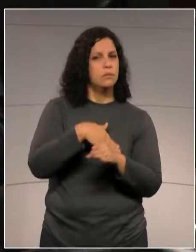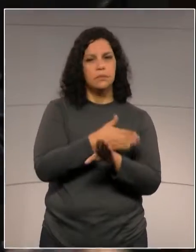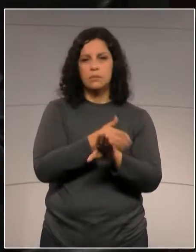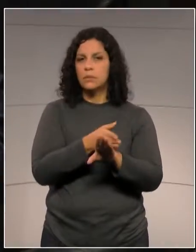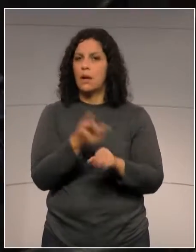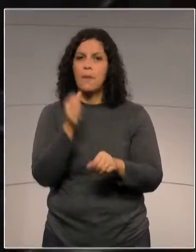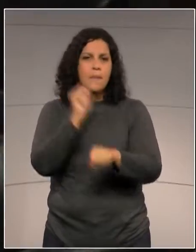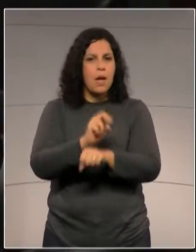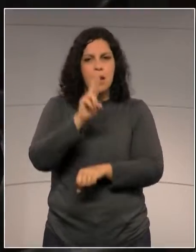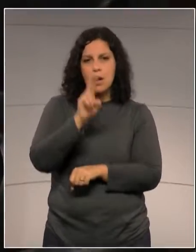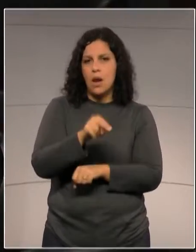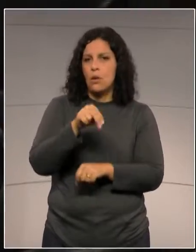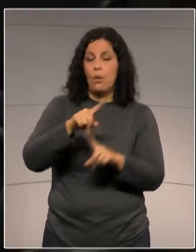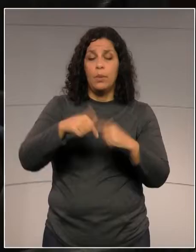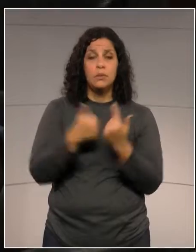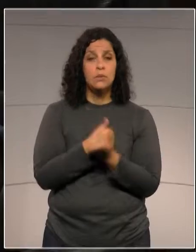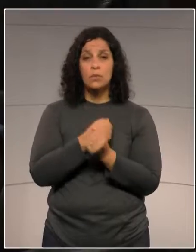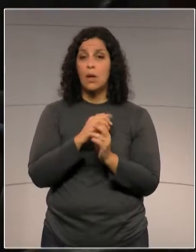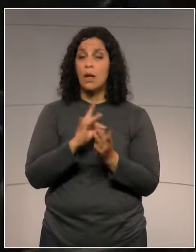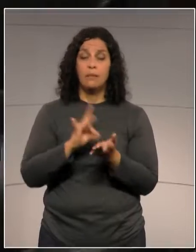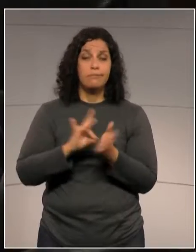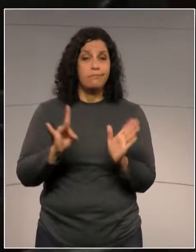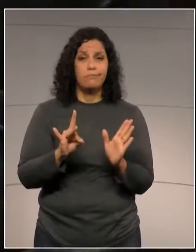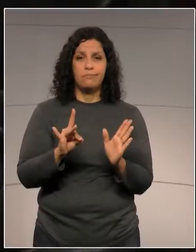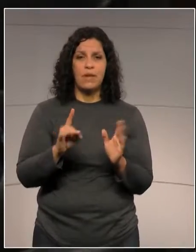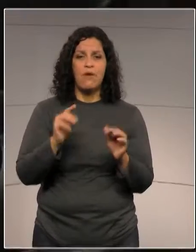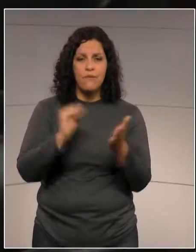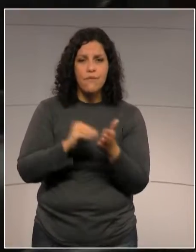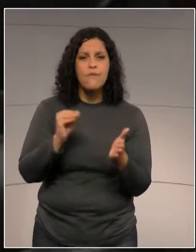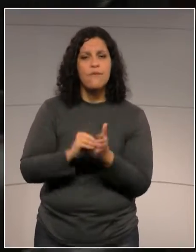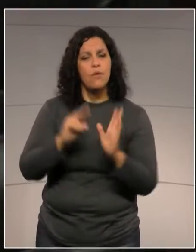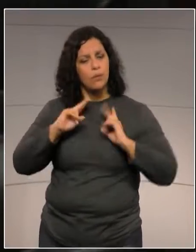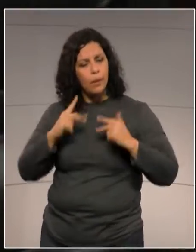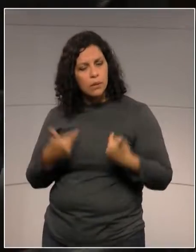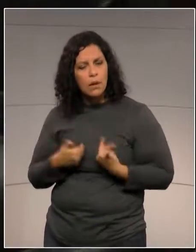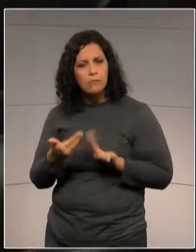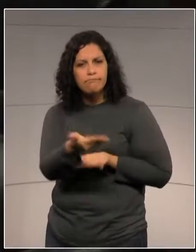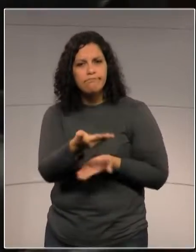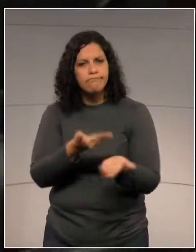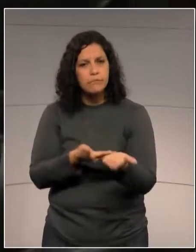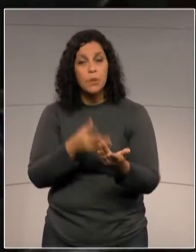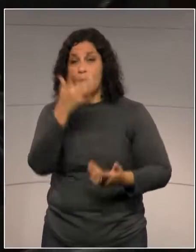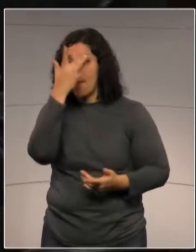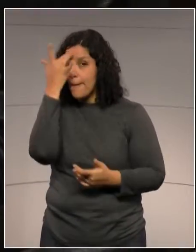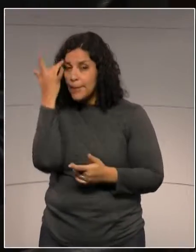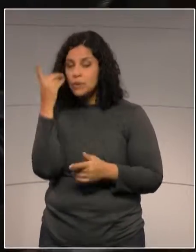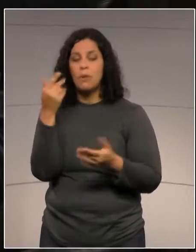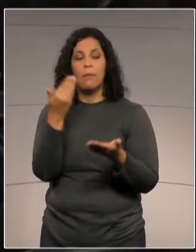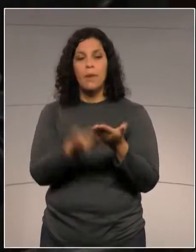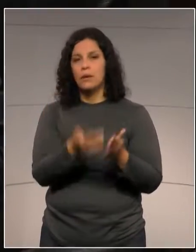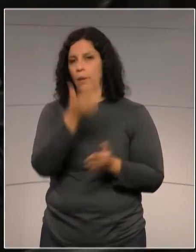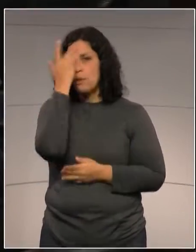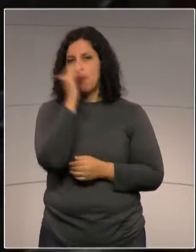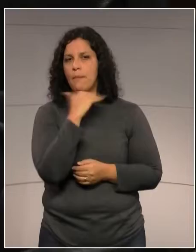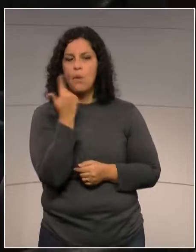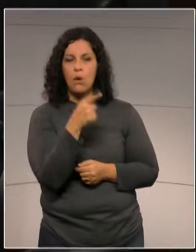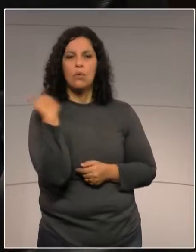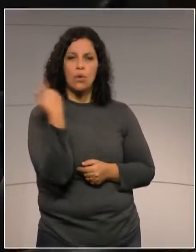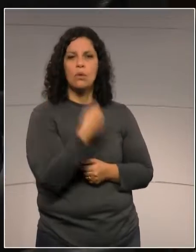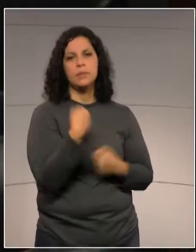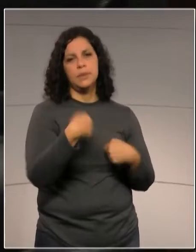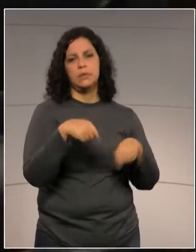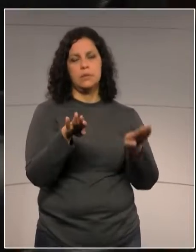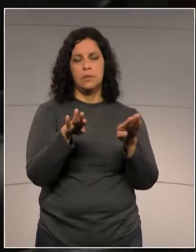Isto é um absurdo, isto é desumano, como as famílias que perdem um familiar. Então, nós